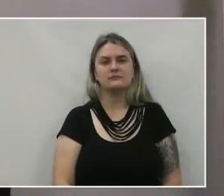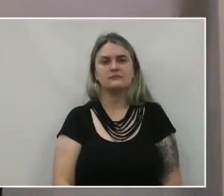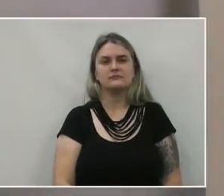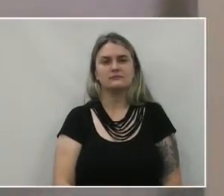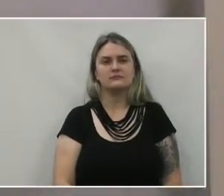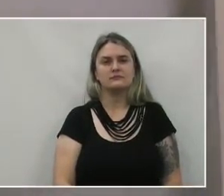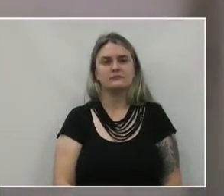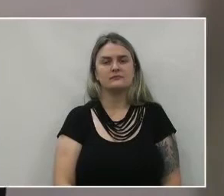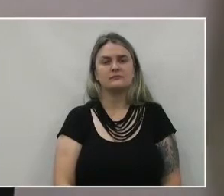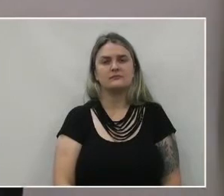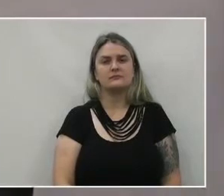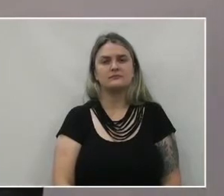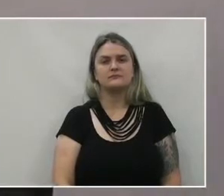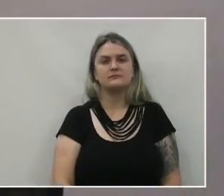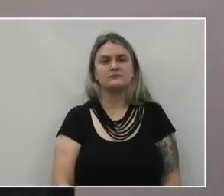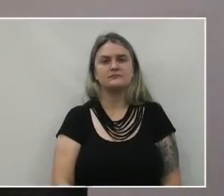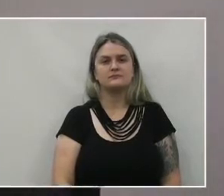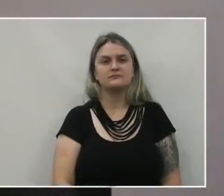Úsia, um sonho límpido, a